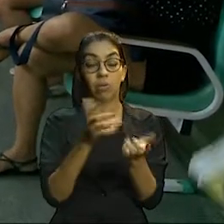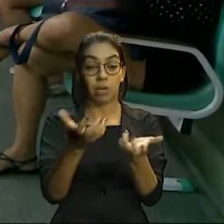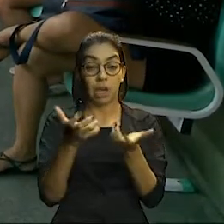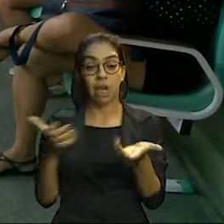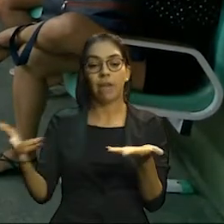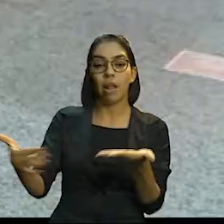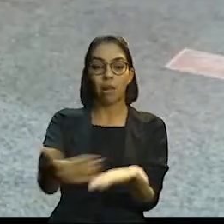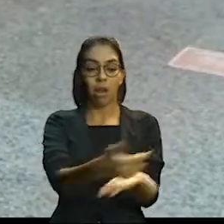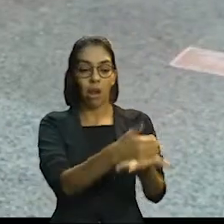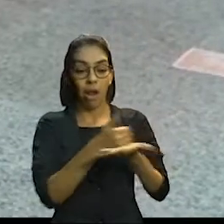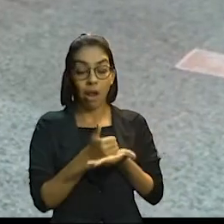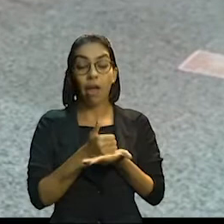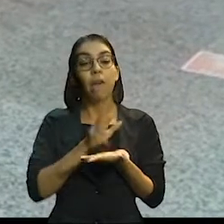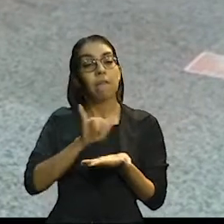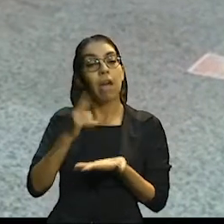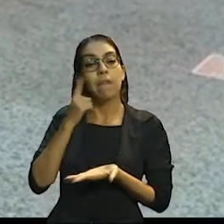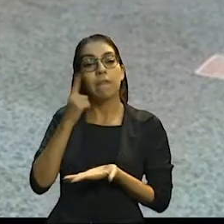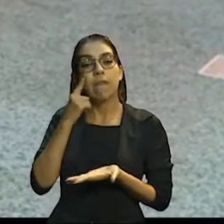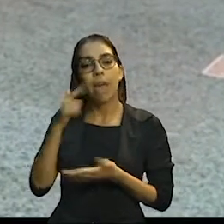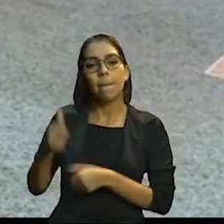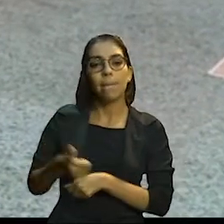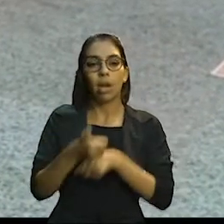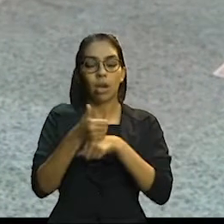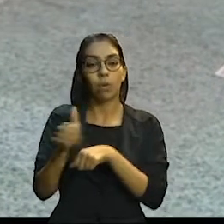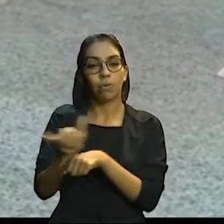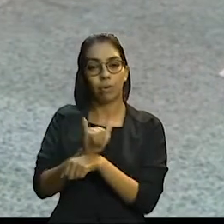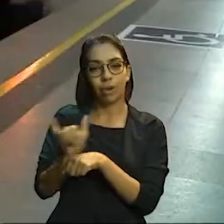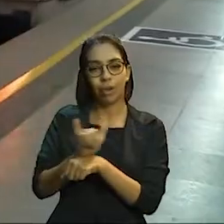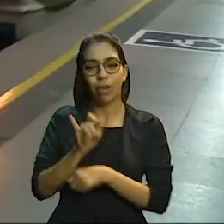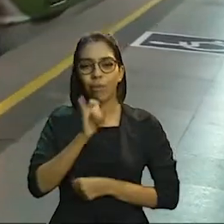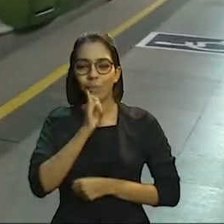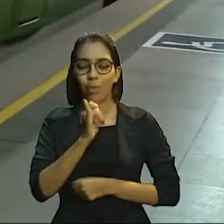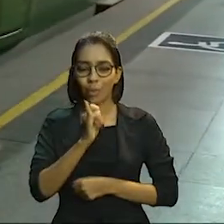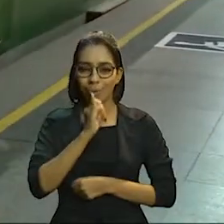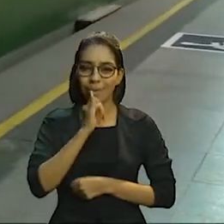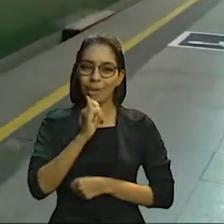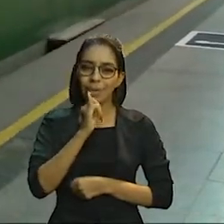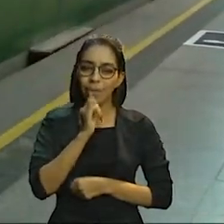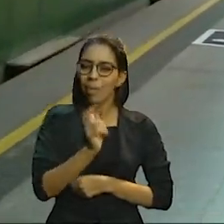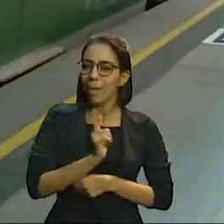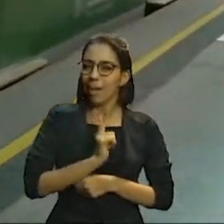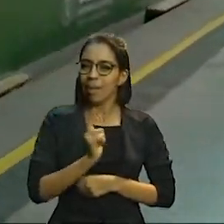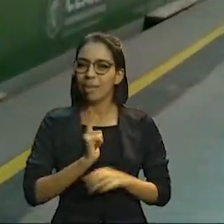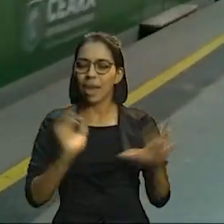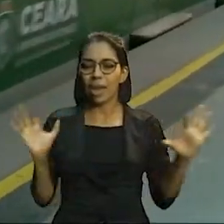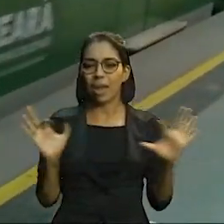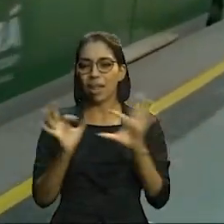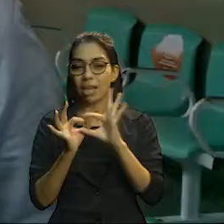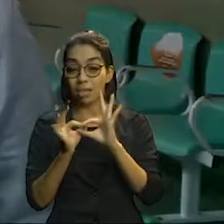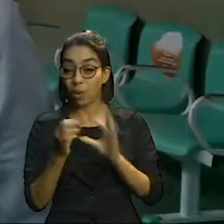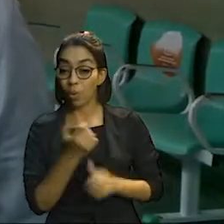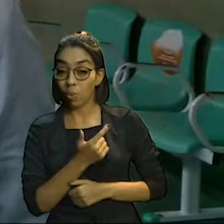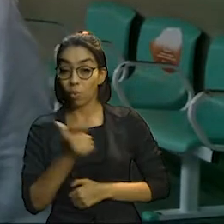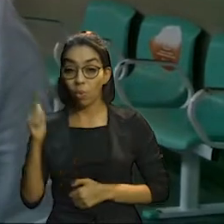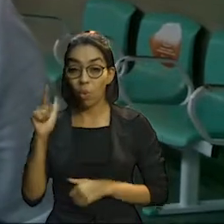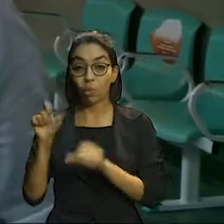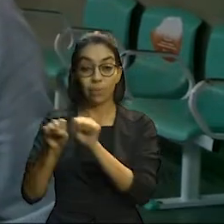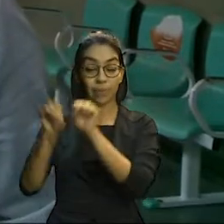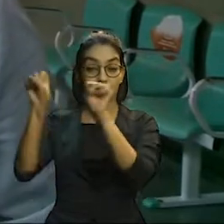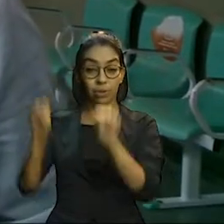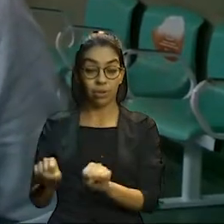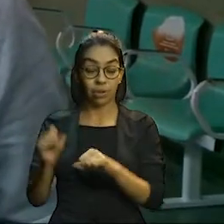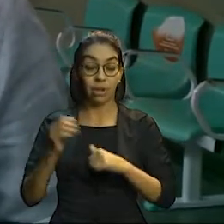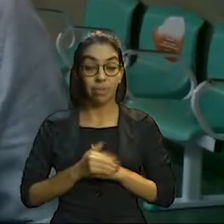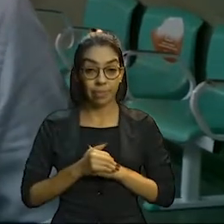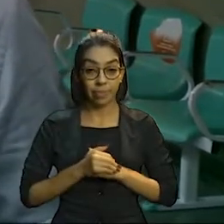levantamento, implantar melhorias, como por exemplo, uma possível integração com outros modais. A tem três pontos